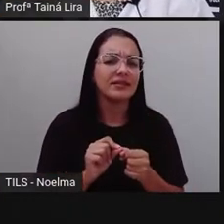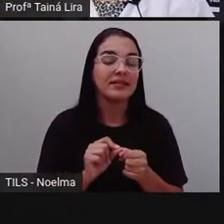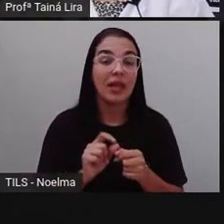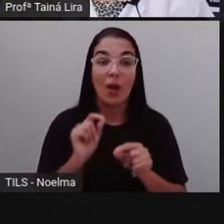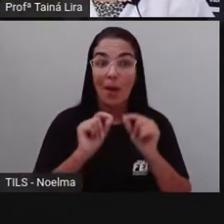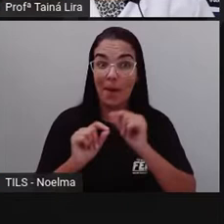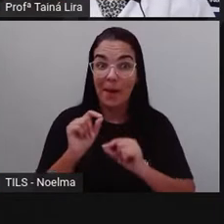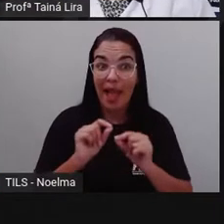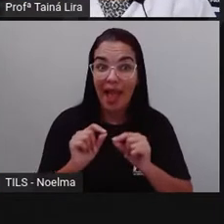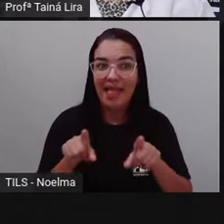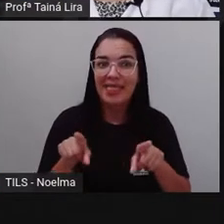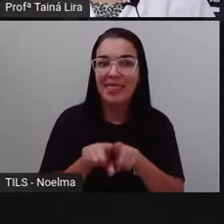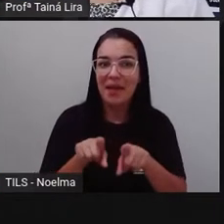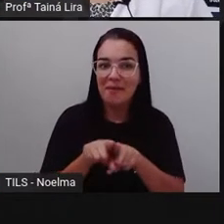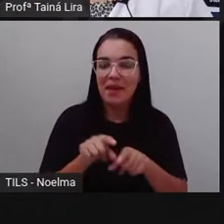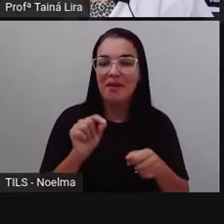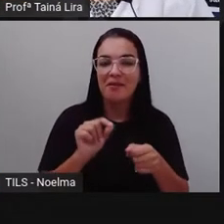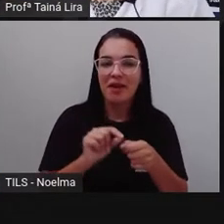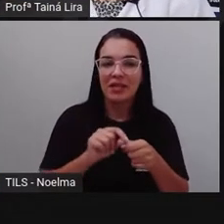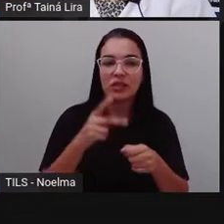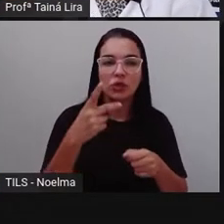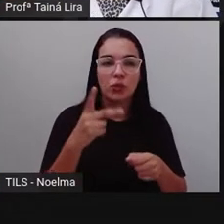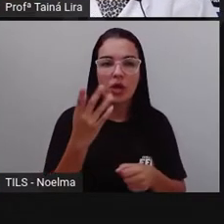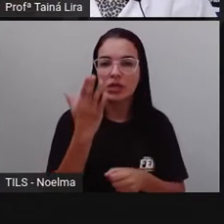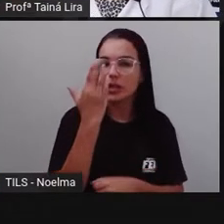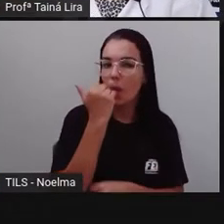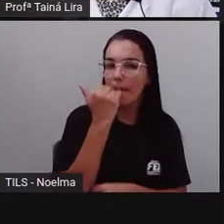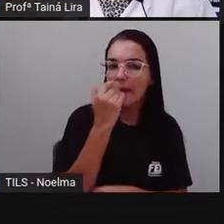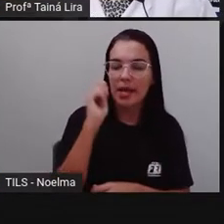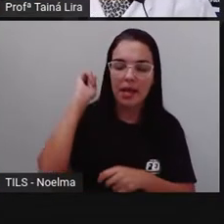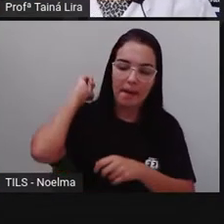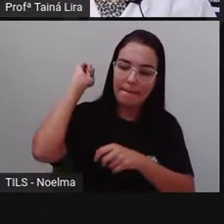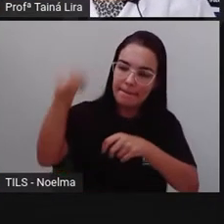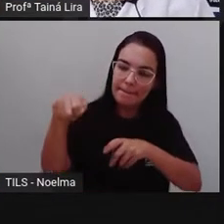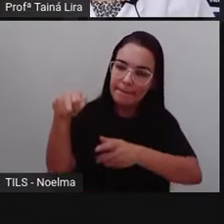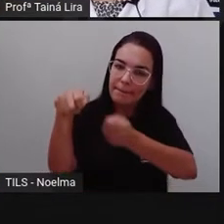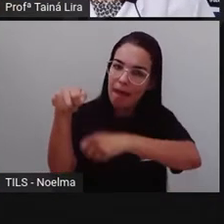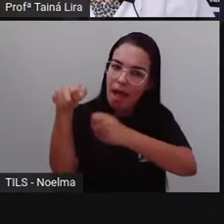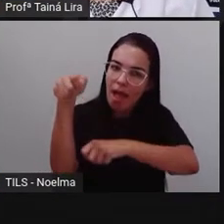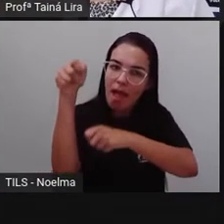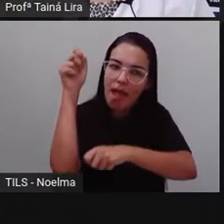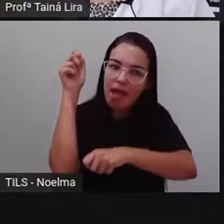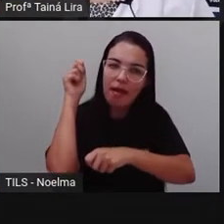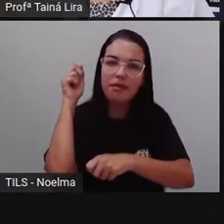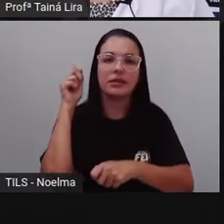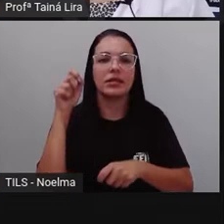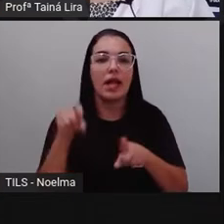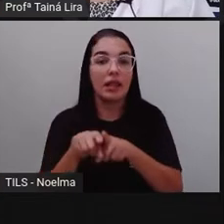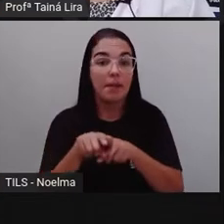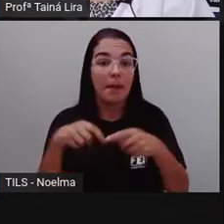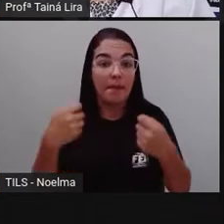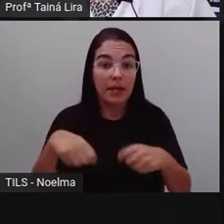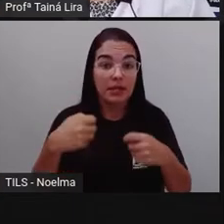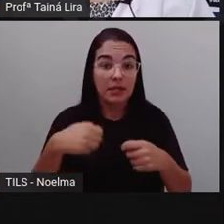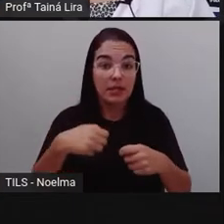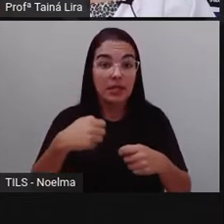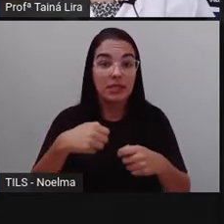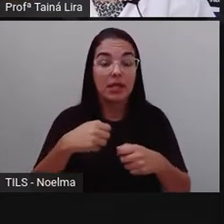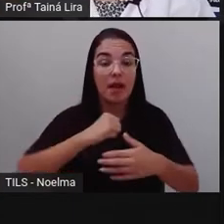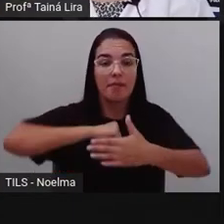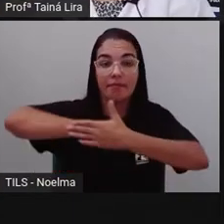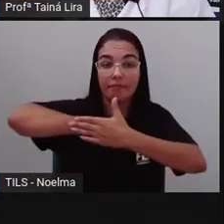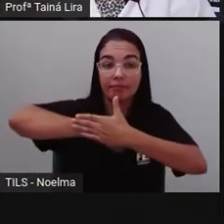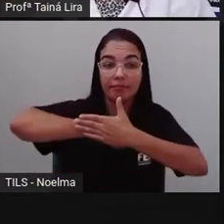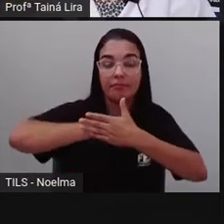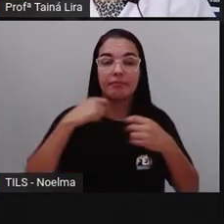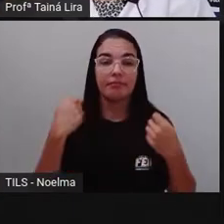fabricam as suas armas e moradias. Então, eles precisam, né? De algumas armas para sobreviver, até mesmo para caçar, para